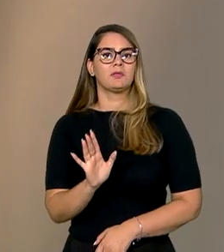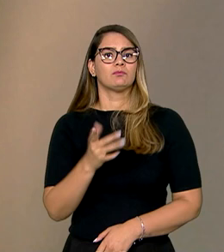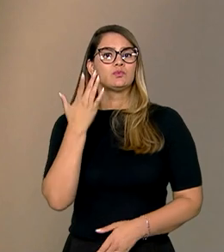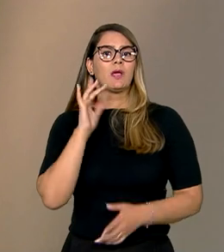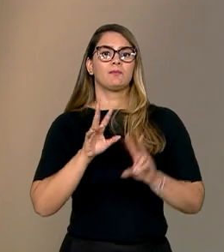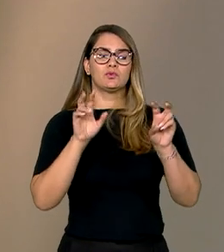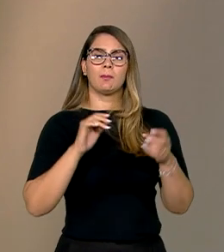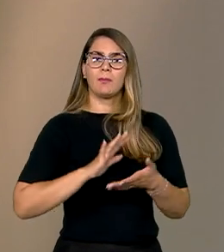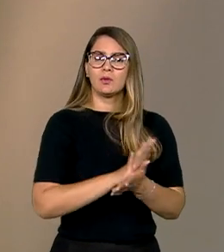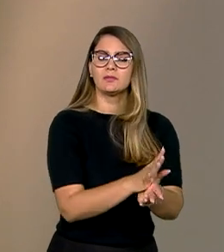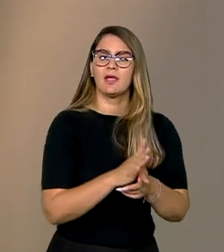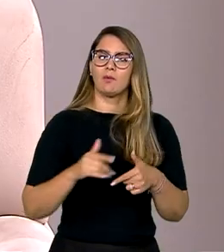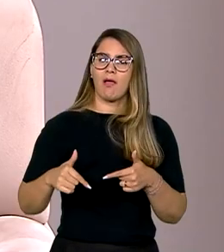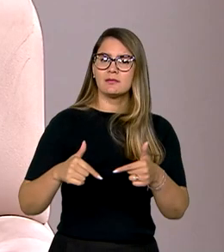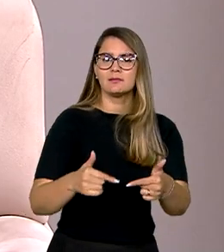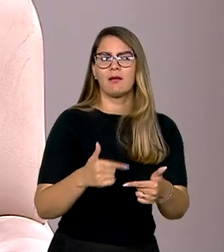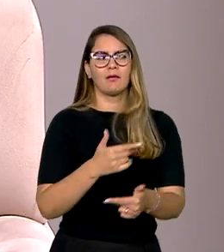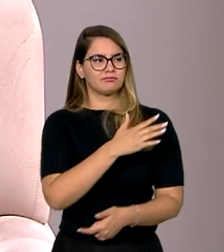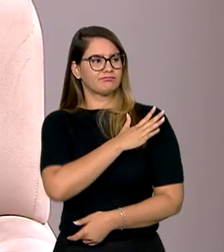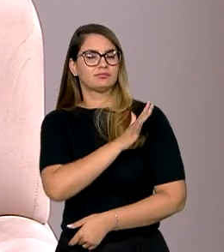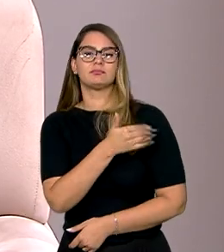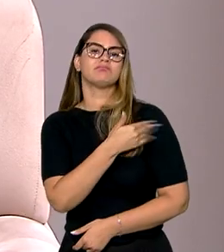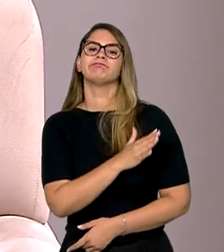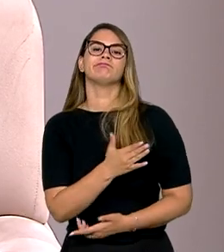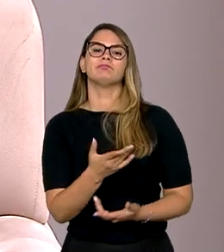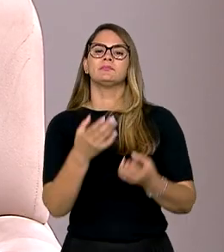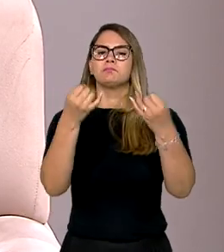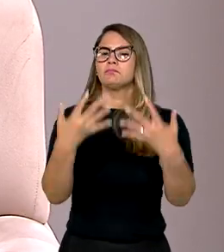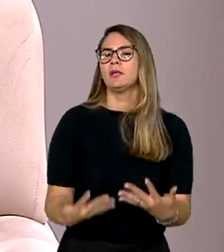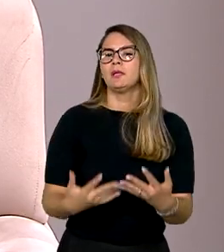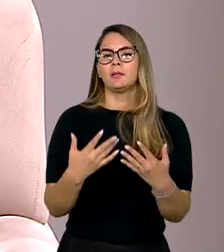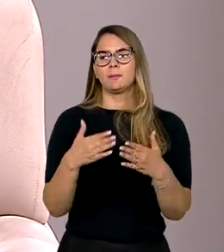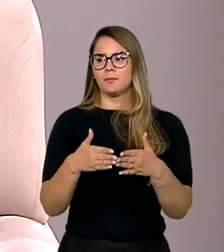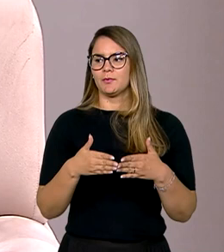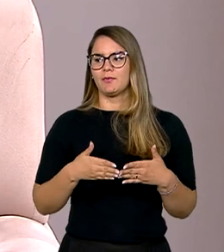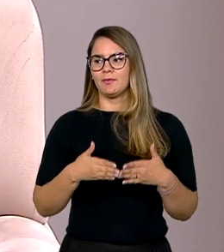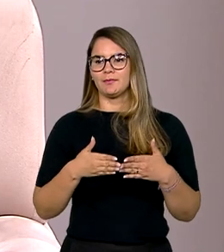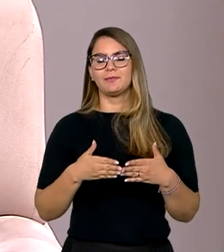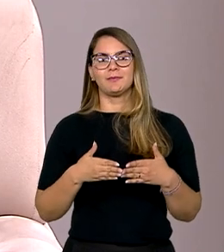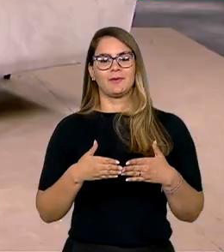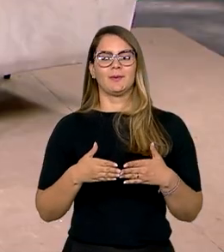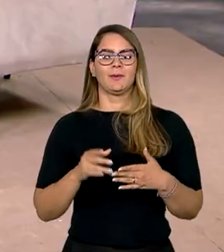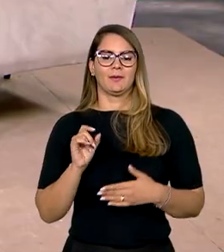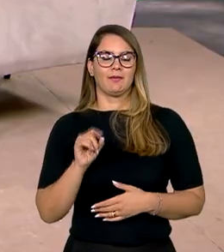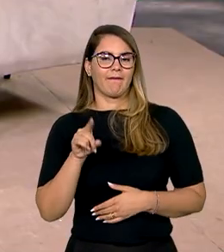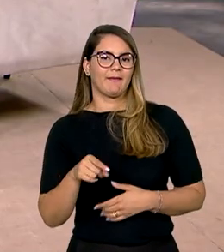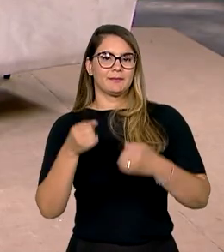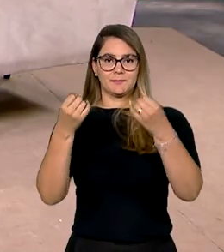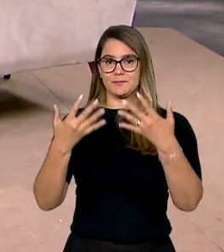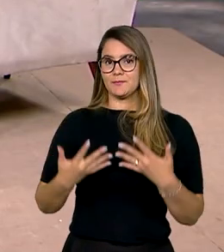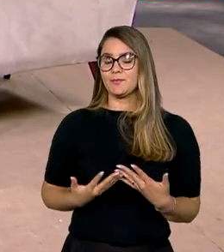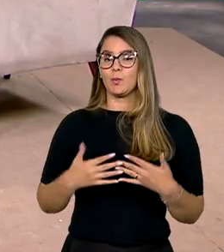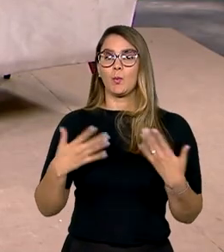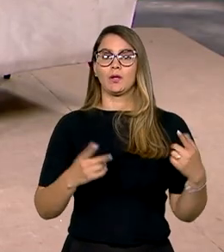preconceito, de ações discriminatórias, né. Eu gostaria que a senhora definisse o capacitismo e até dissesse, assim,